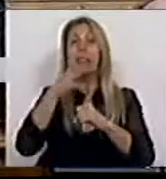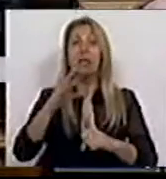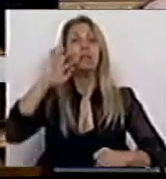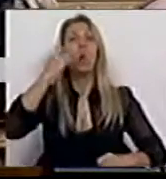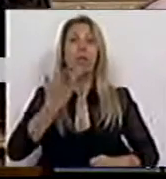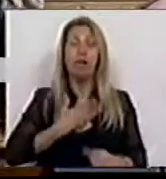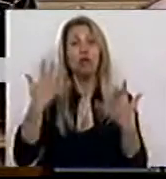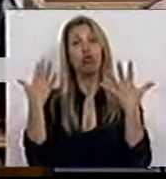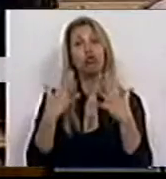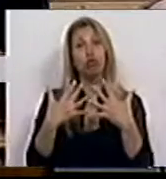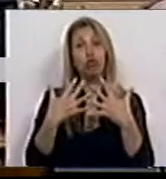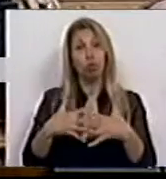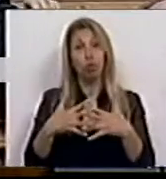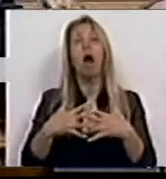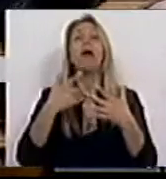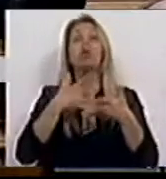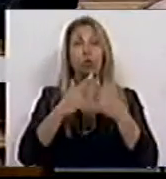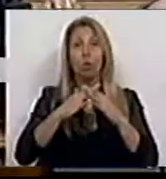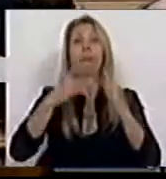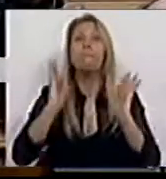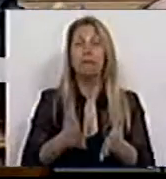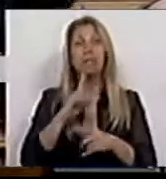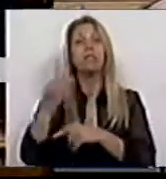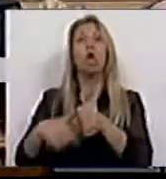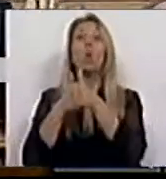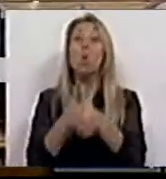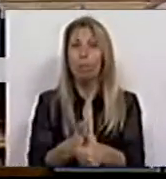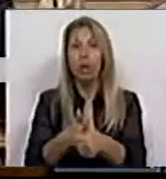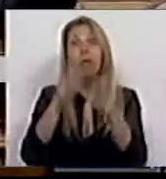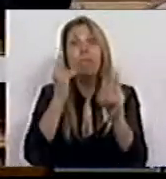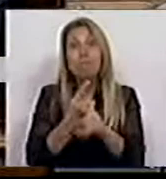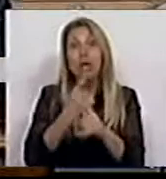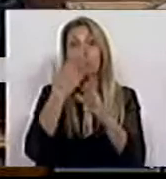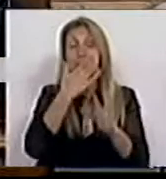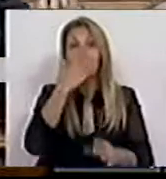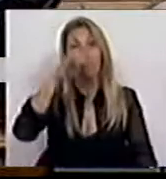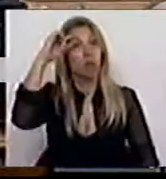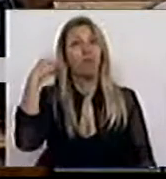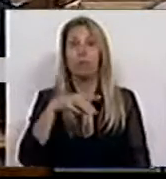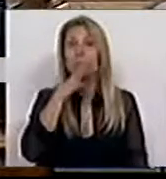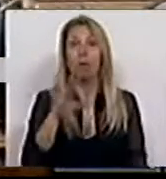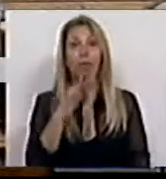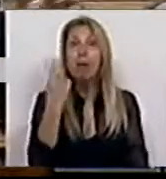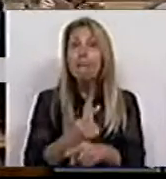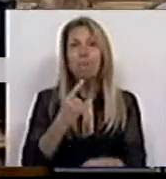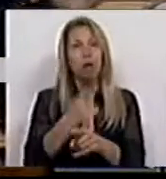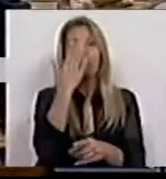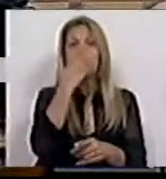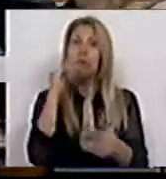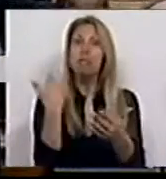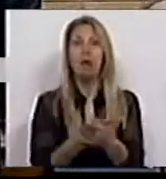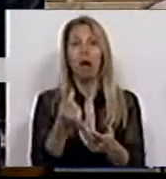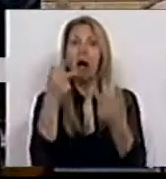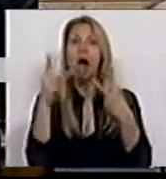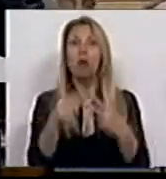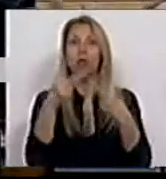cumprido e deve ser cumprido custo o que custar, mesmo que custe muito às famílias, mesmo que custe muito à austeridade. E por isso, sobre